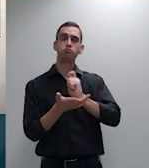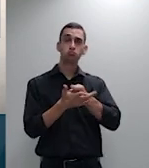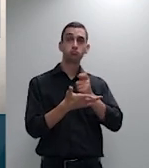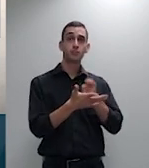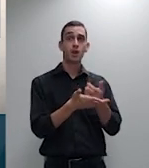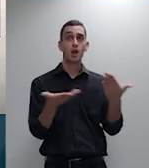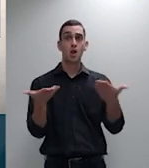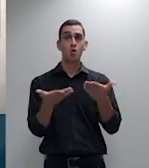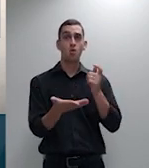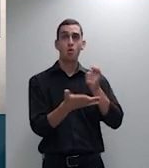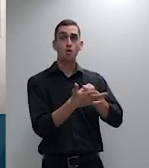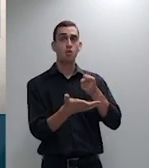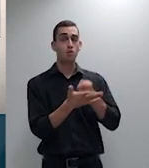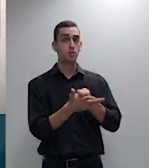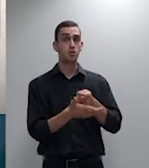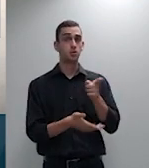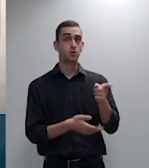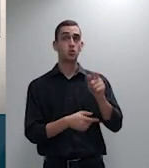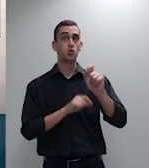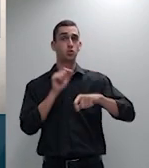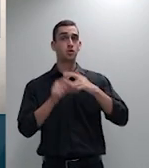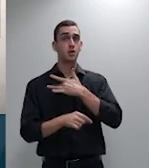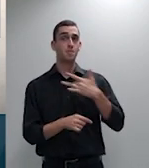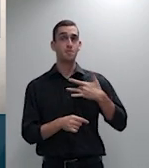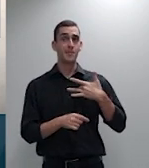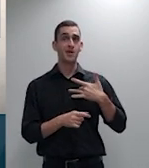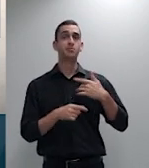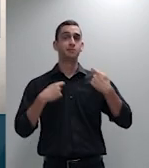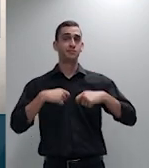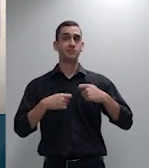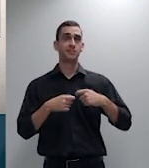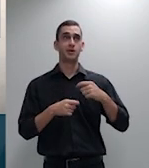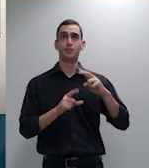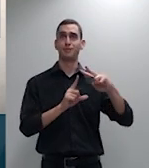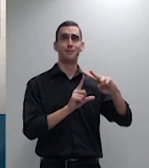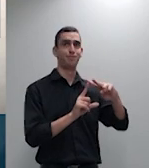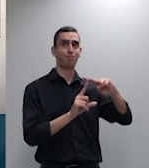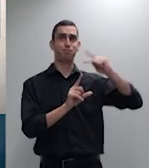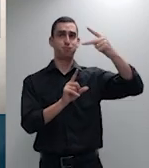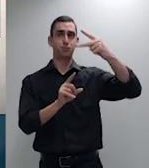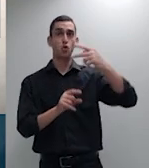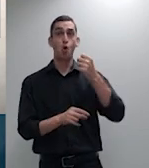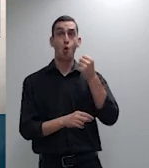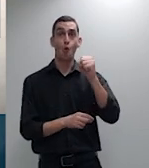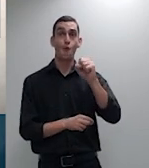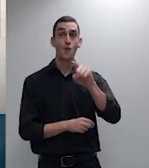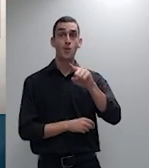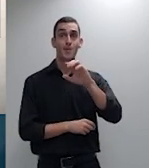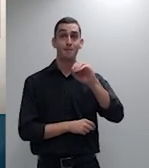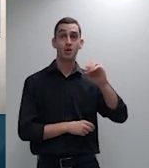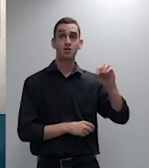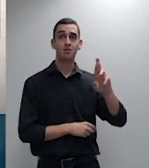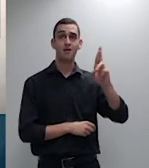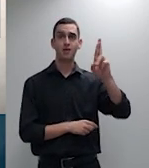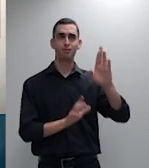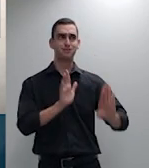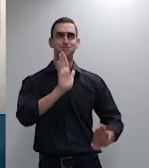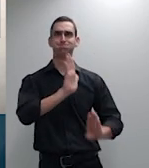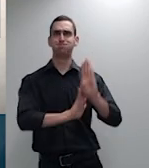porque o plano chegou a 8 mil reais então assim nós temos os requisitos do tema 952 a serem avaliados